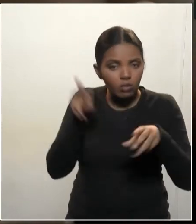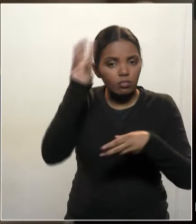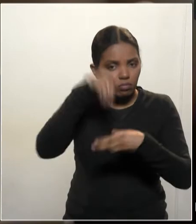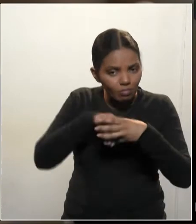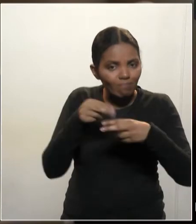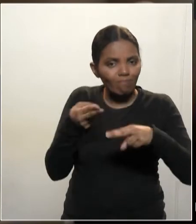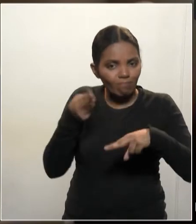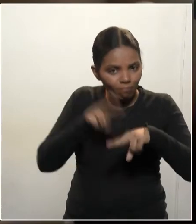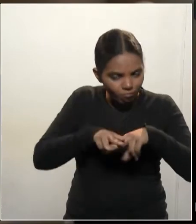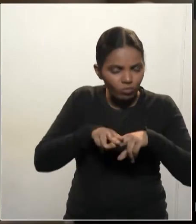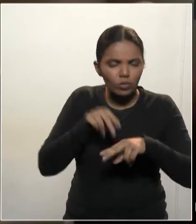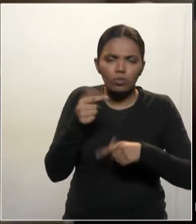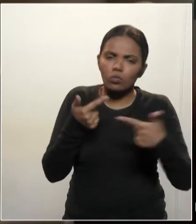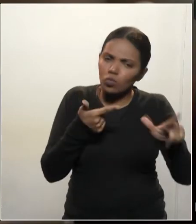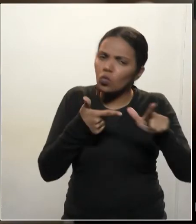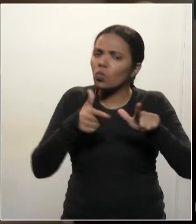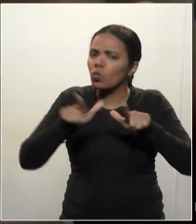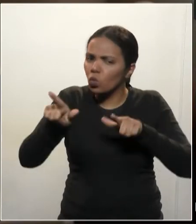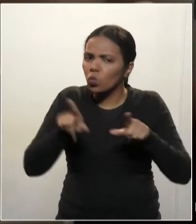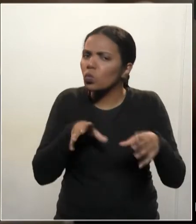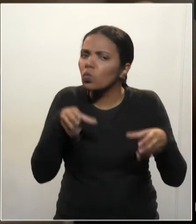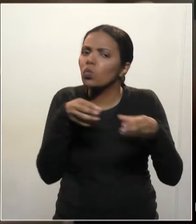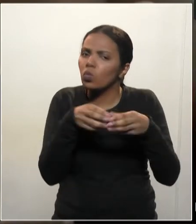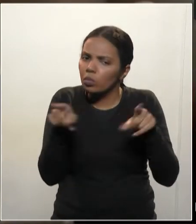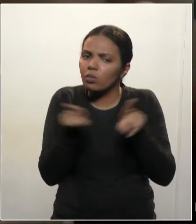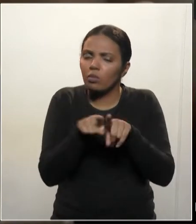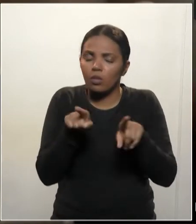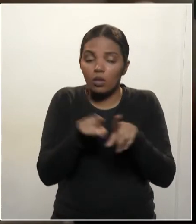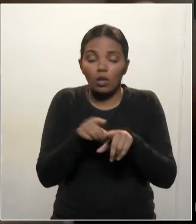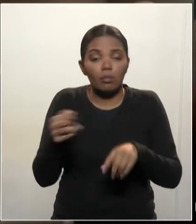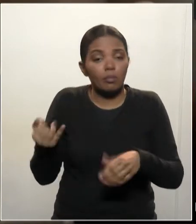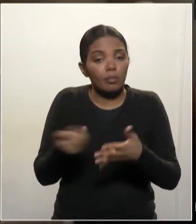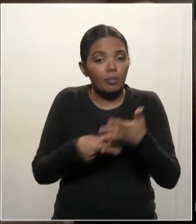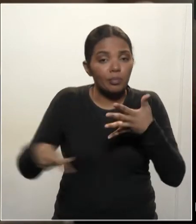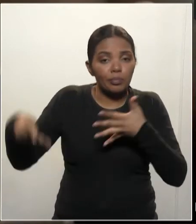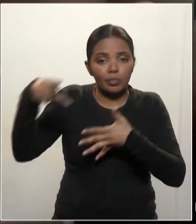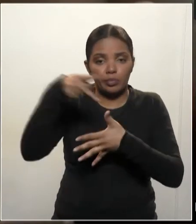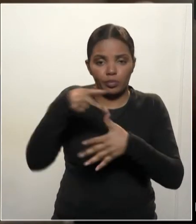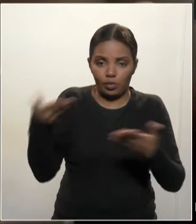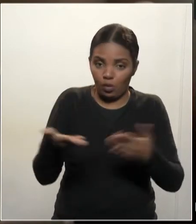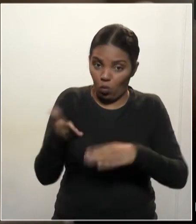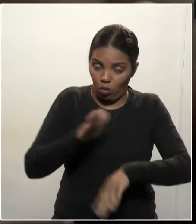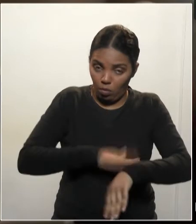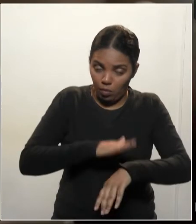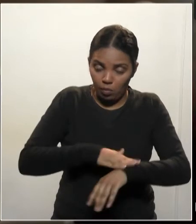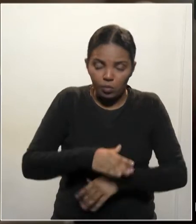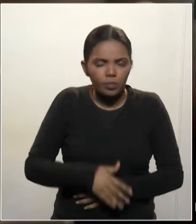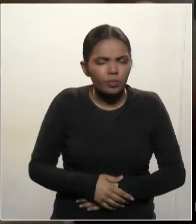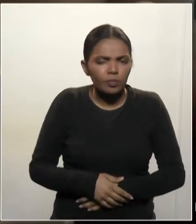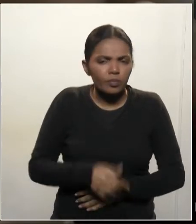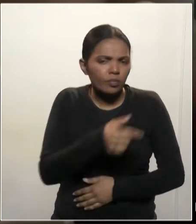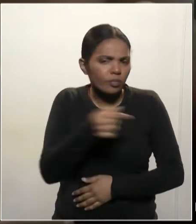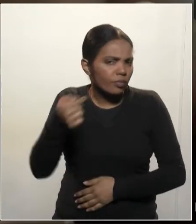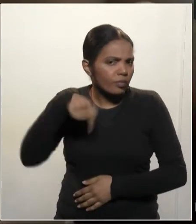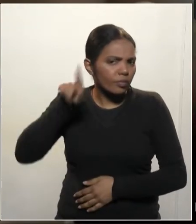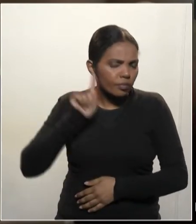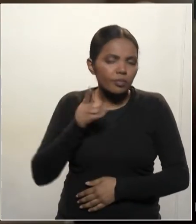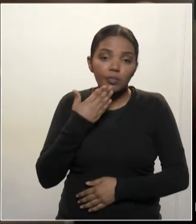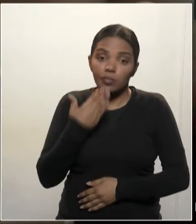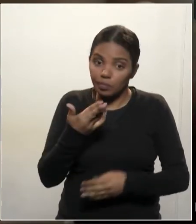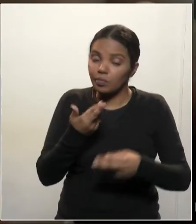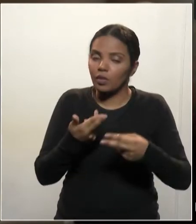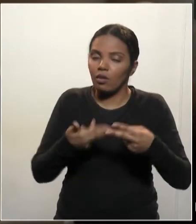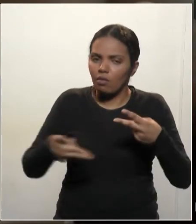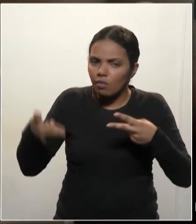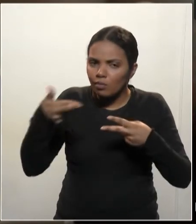que são consideradas essenciais nesse período. Encaminhei o requerimento que semana passada, solicitando providência ao